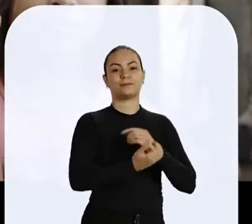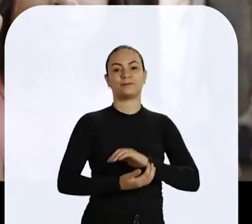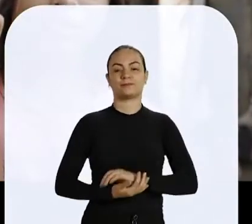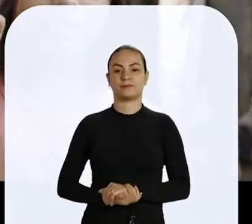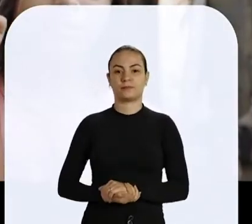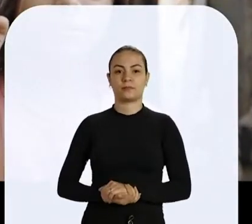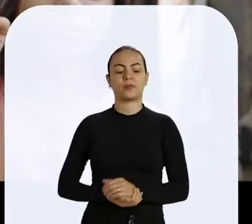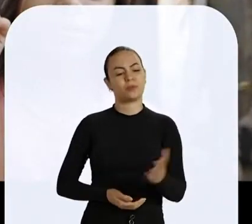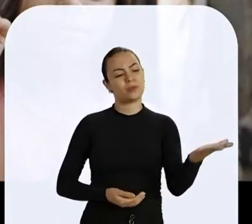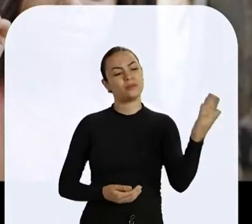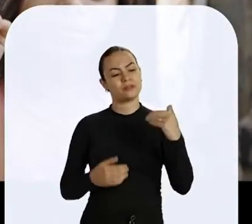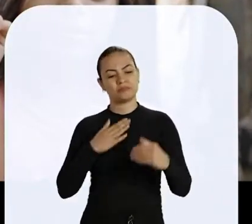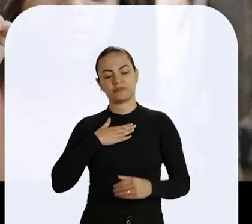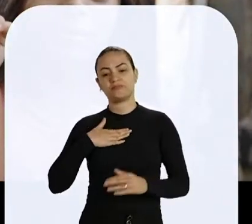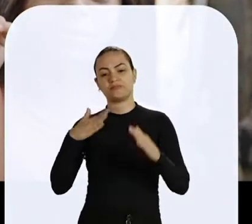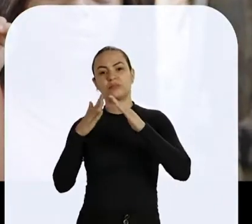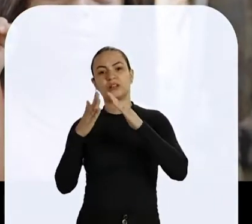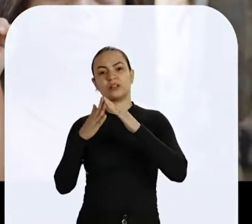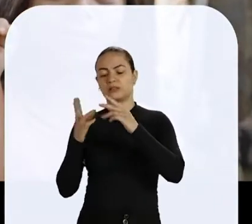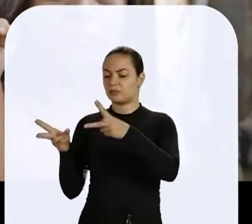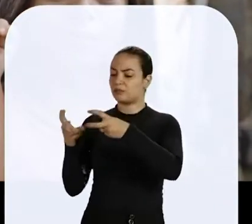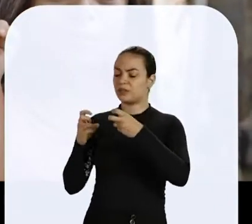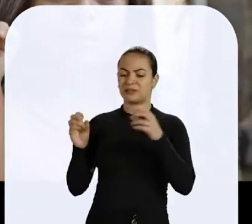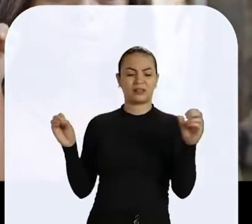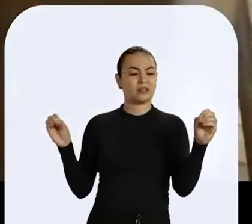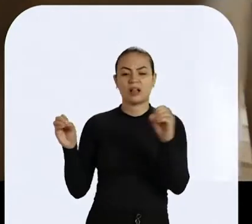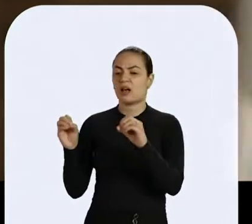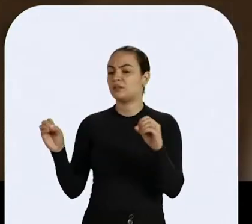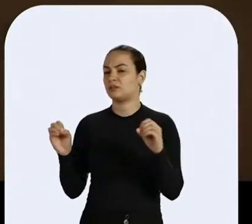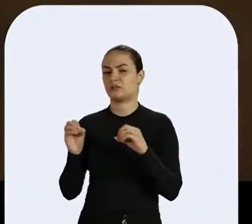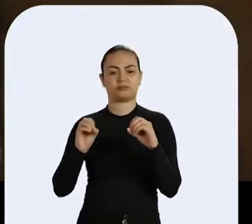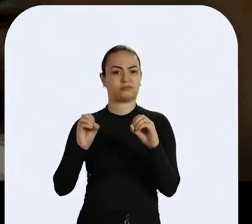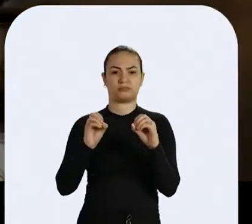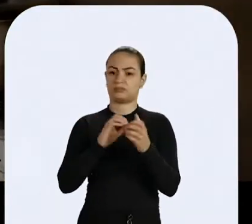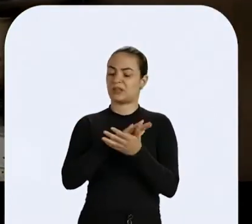Você pode entrar na minha casa. Você vai ver que eu não tenho nada.